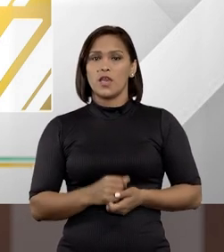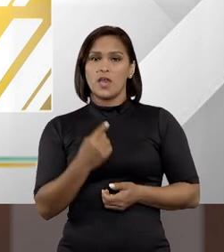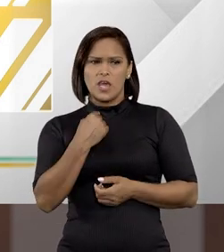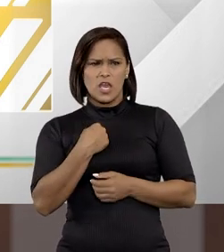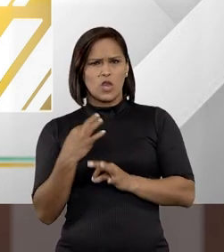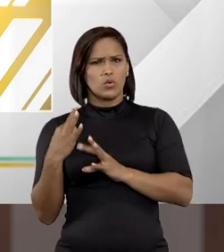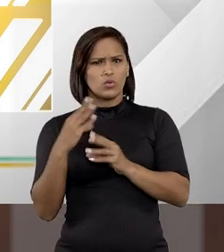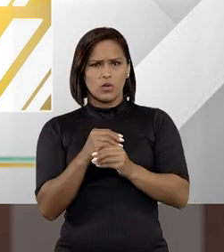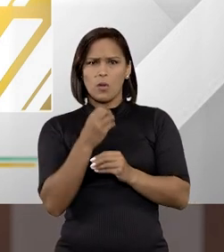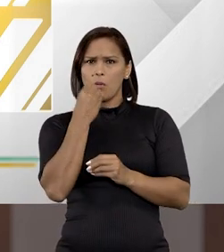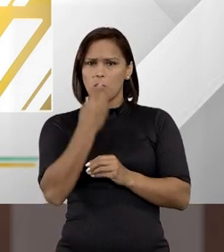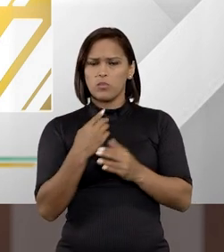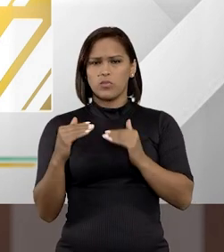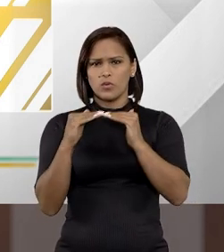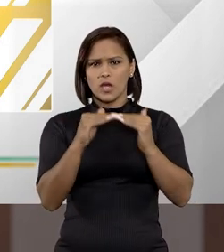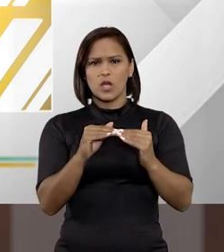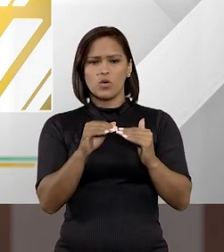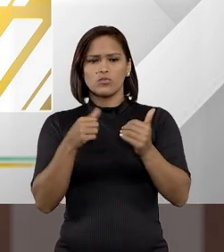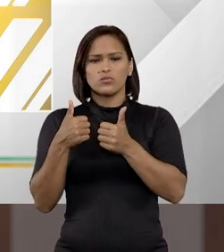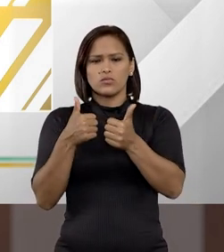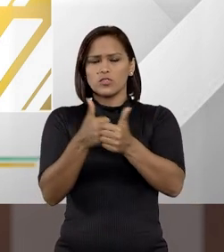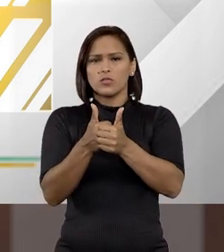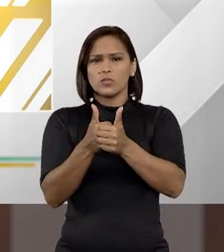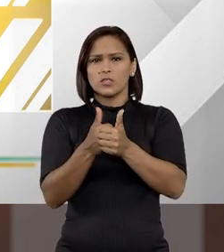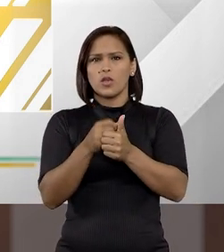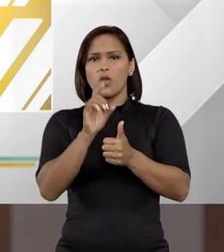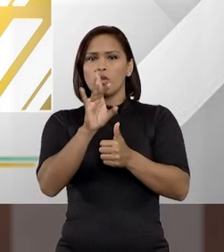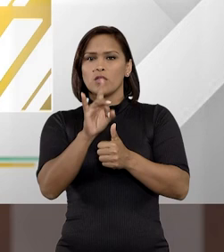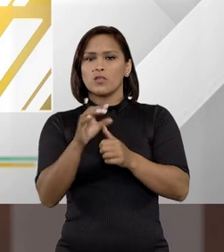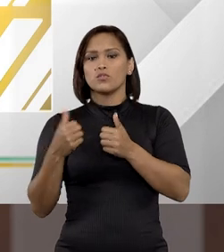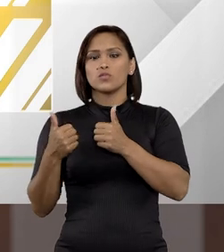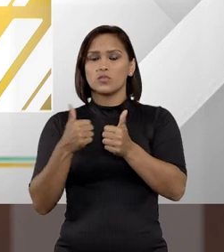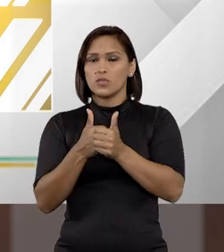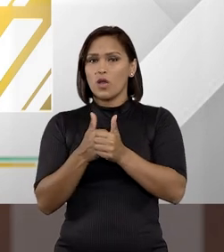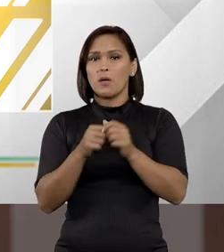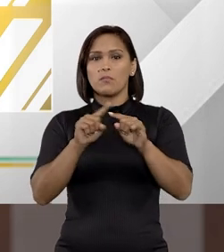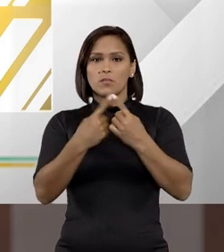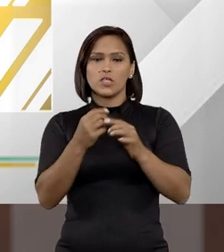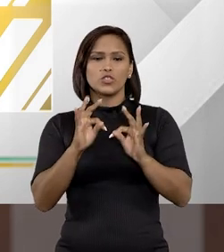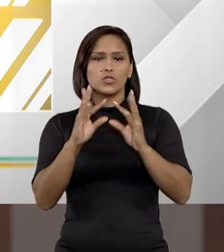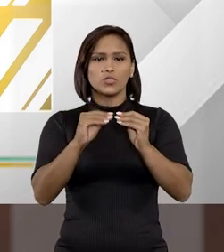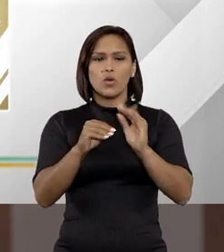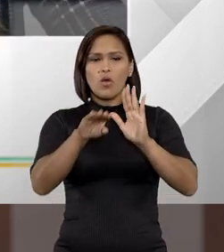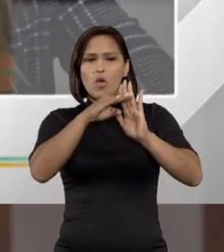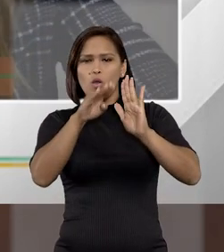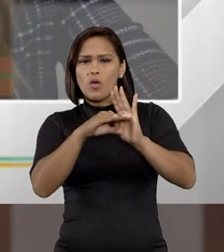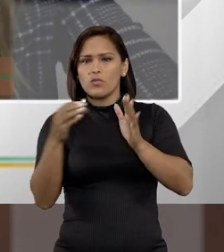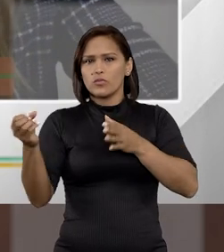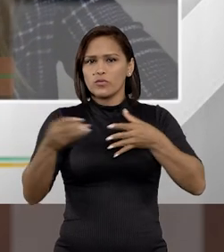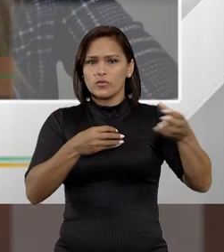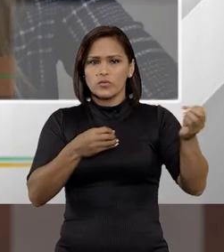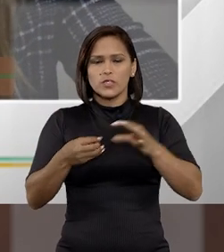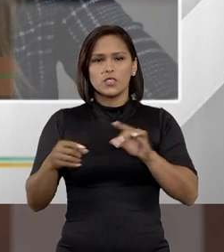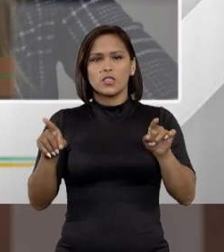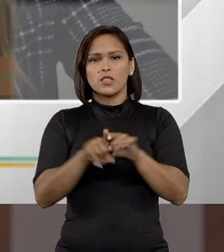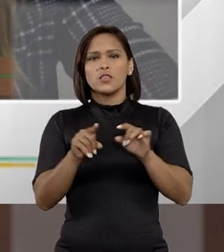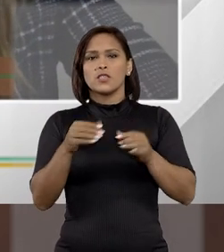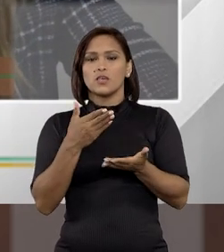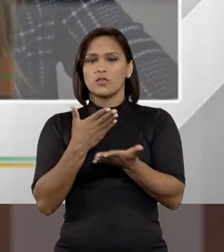Eu sou totalmente a favor do acordo de não persecução penal, não só do acordo de não persecução penal, mas de todas as iniciativas